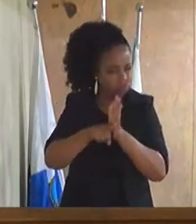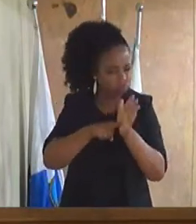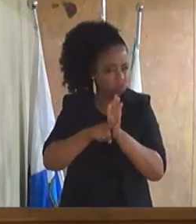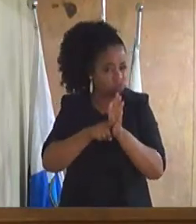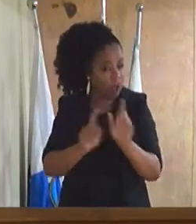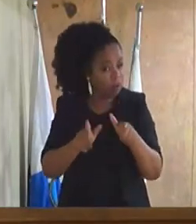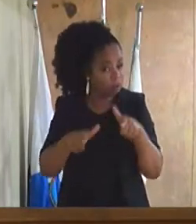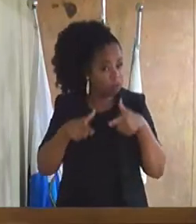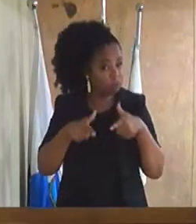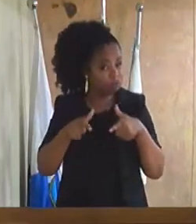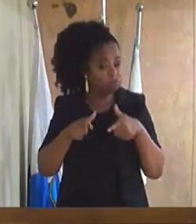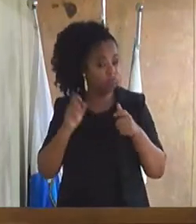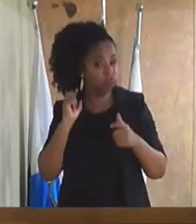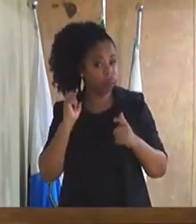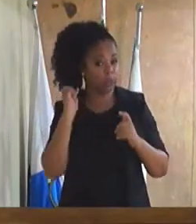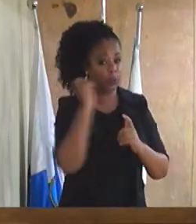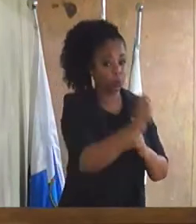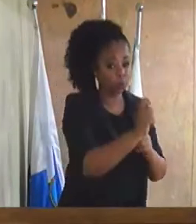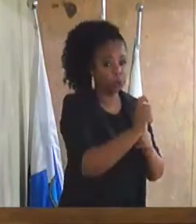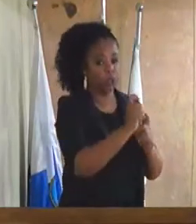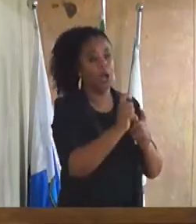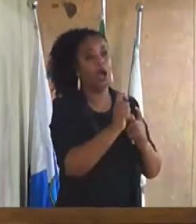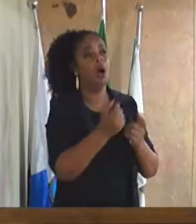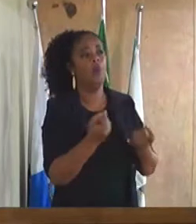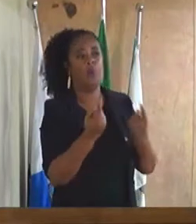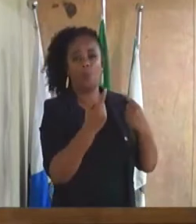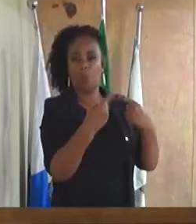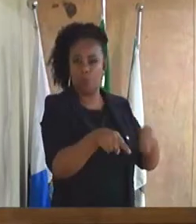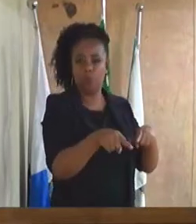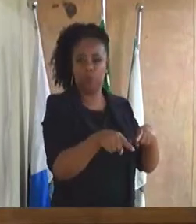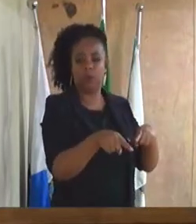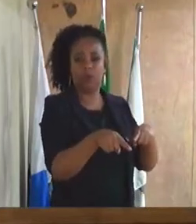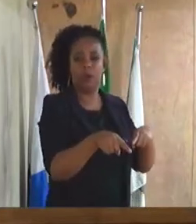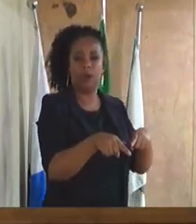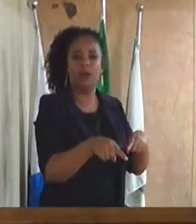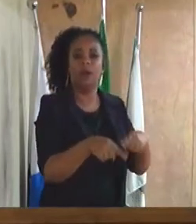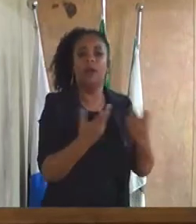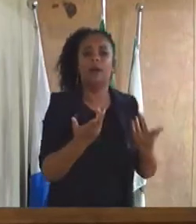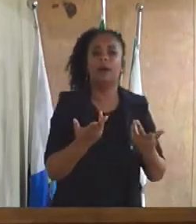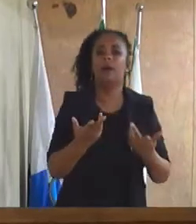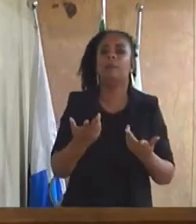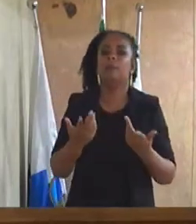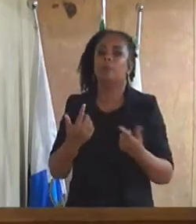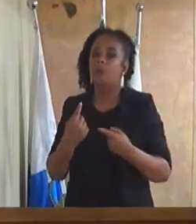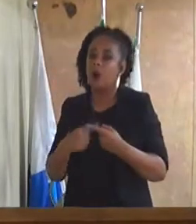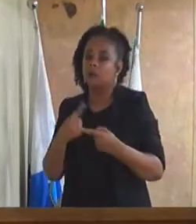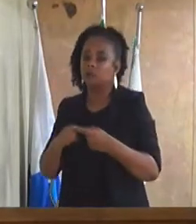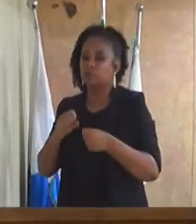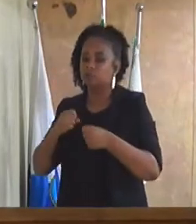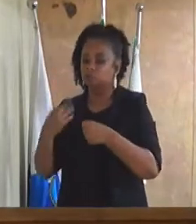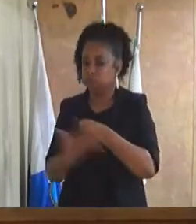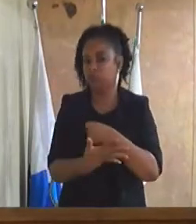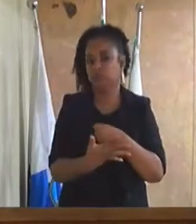apurar denúncias relativas à contratação emergencial por conta do Covid-19.